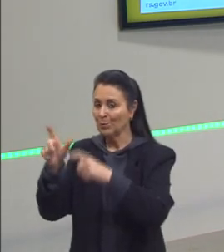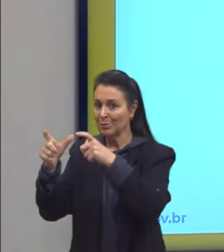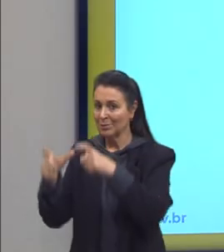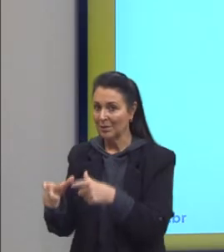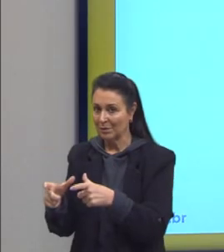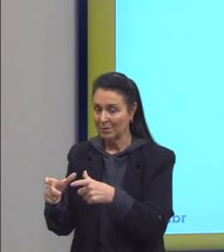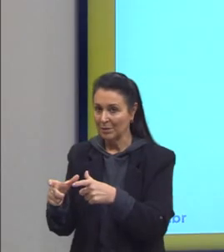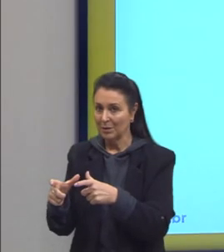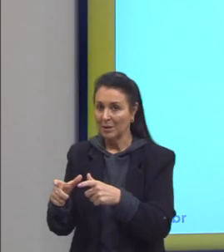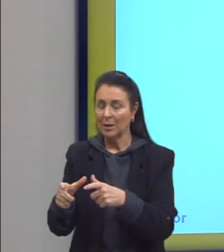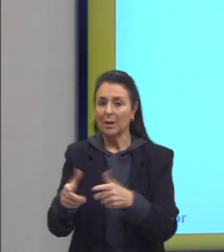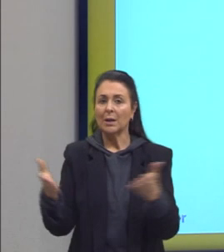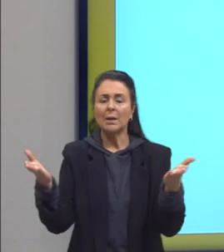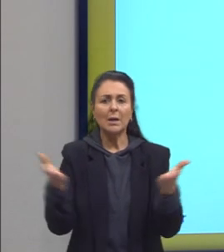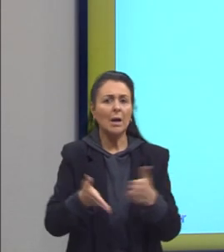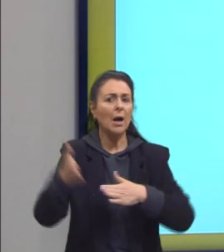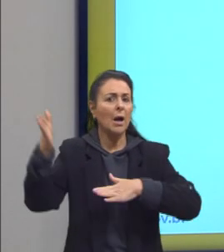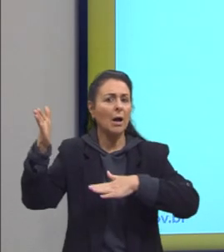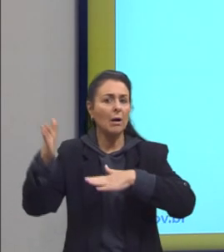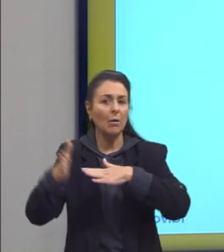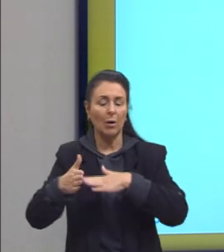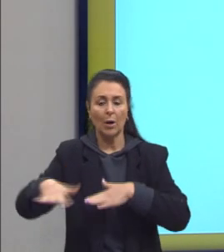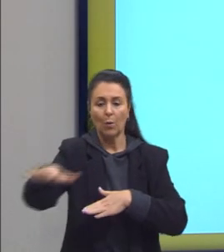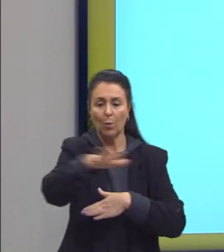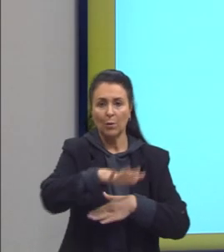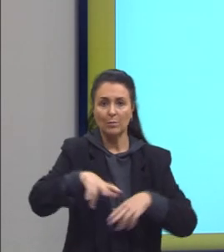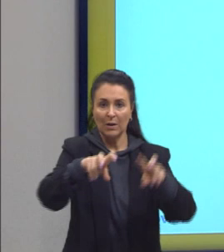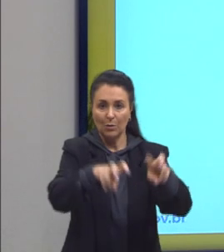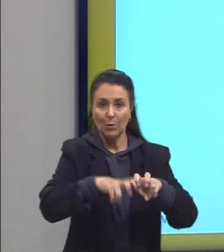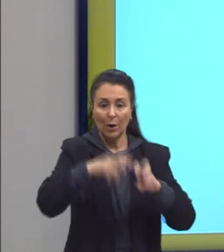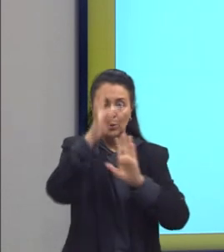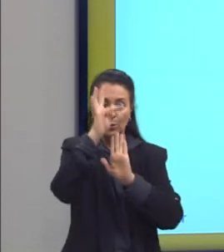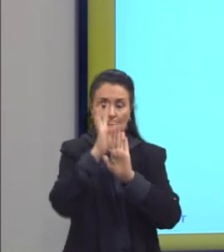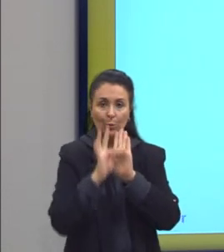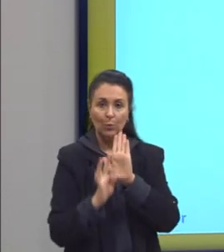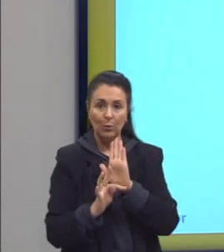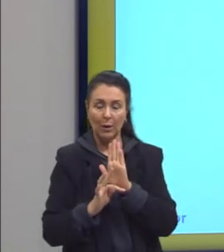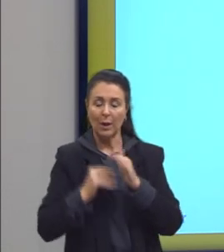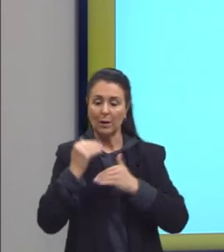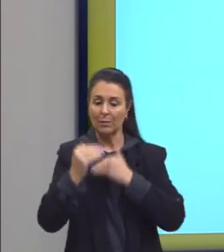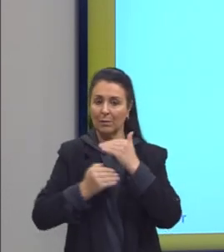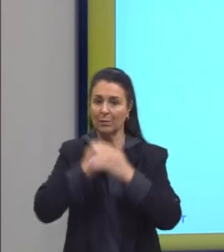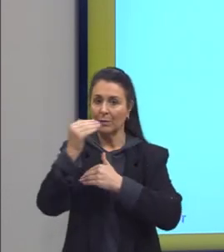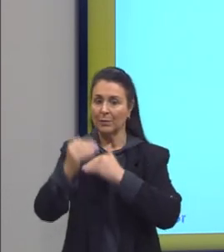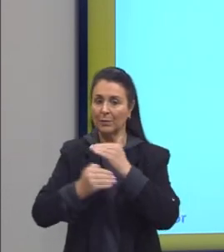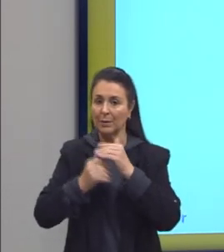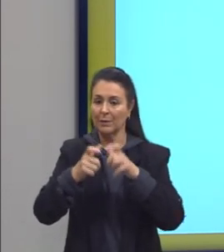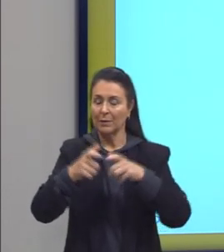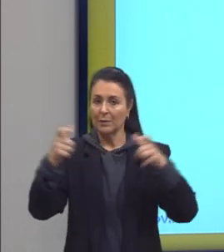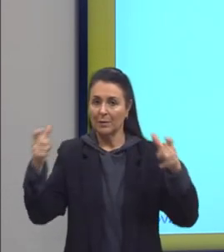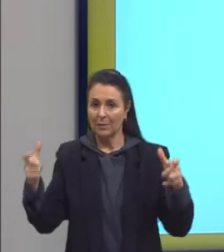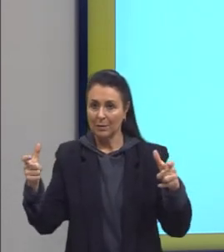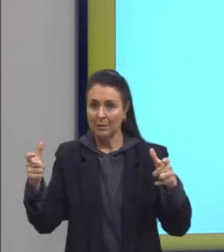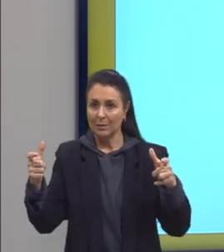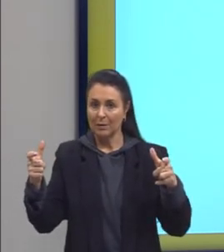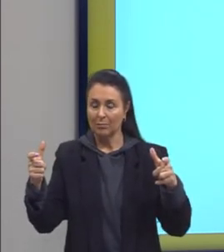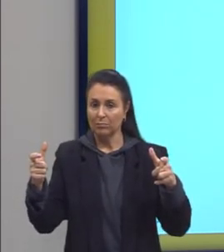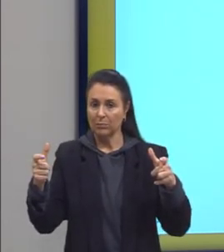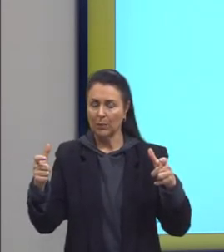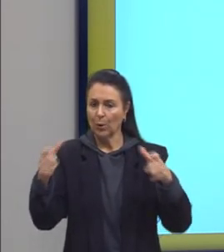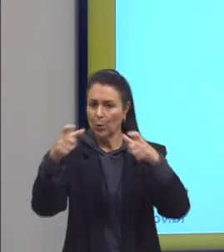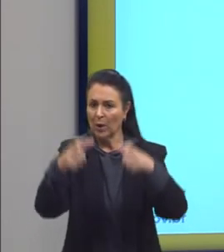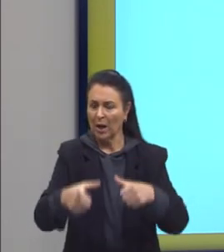dentro dessa realidade contemporânea, do espaço rural descrito no texto, deriva do processo de expansão. A, áreas cultivadas? Não.